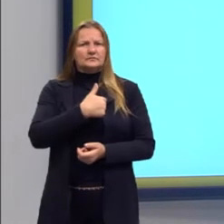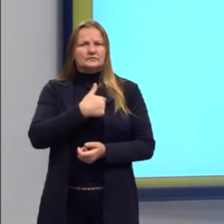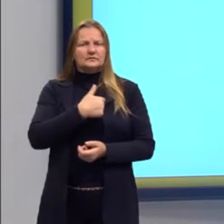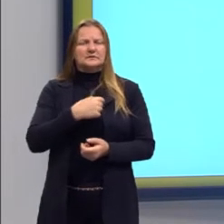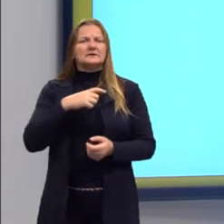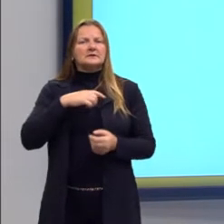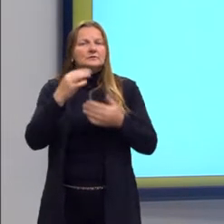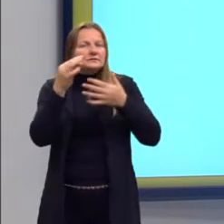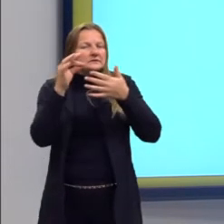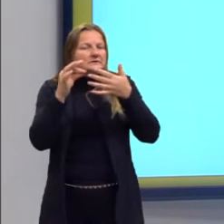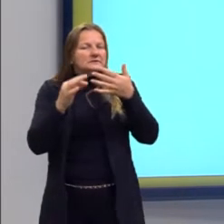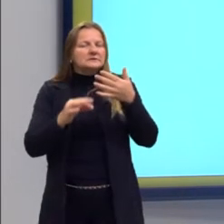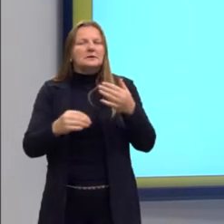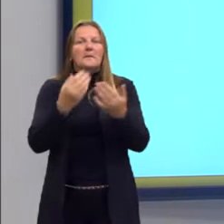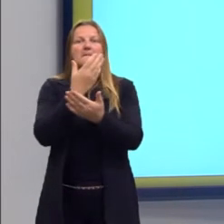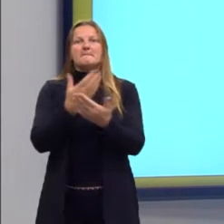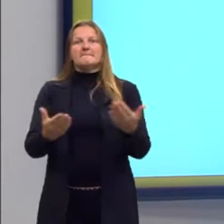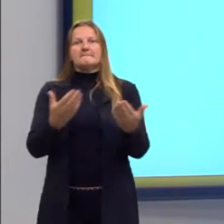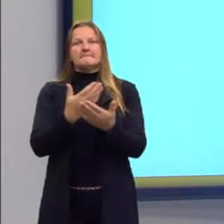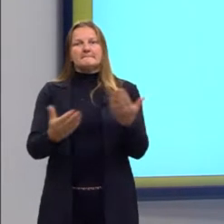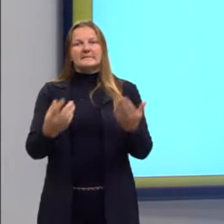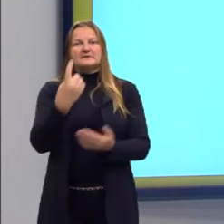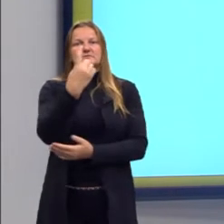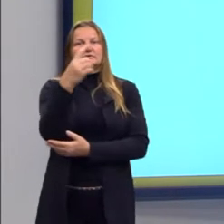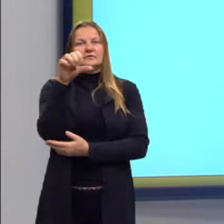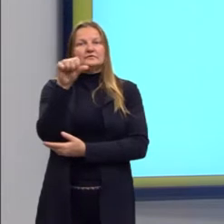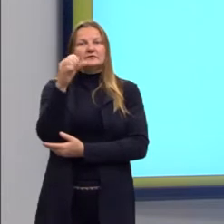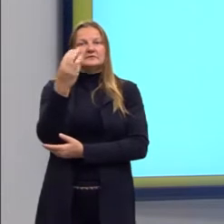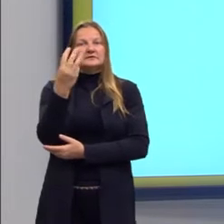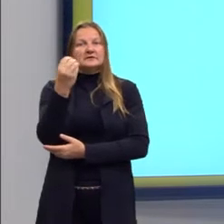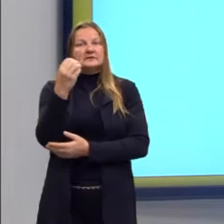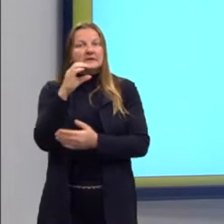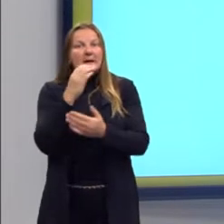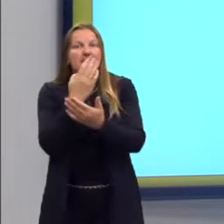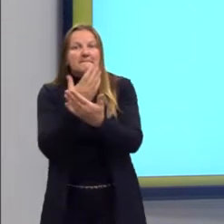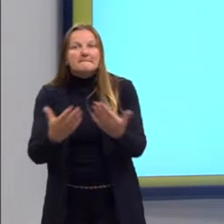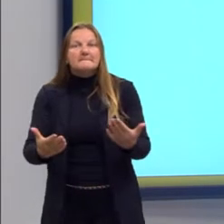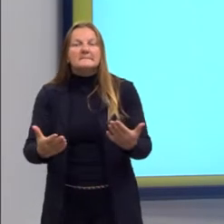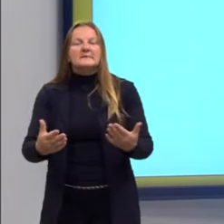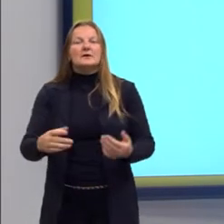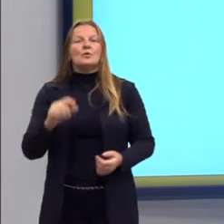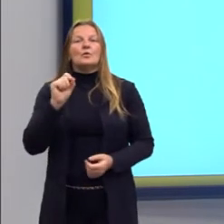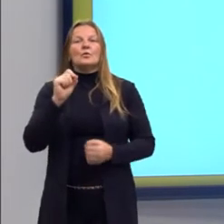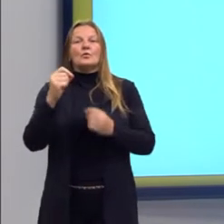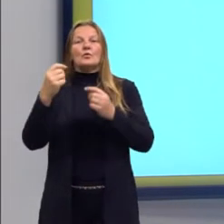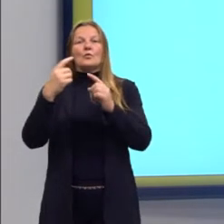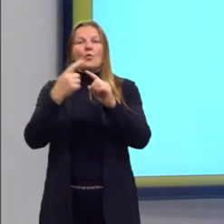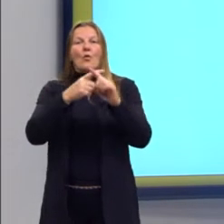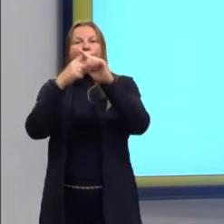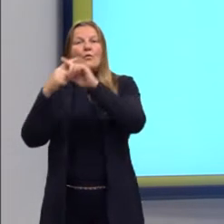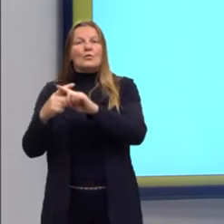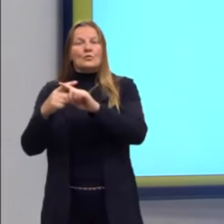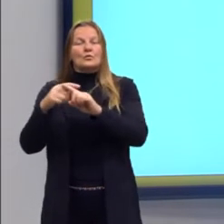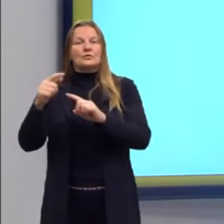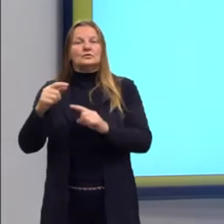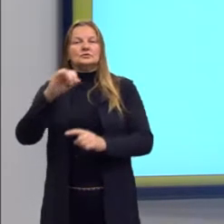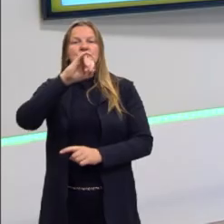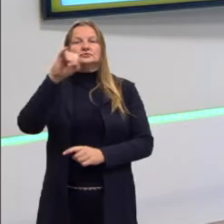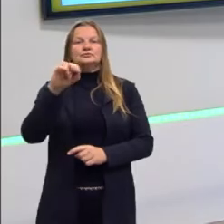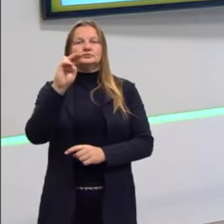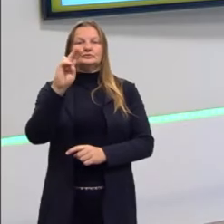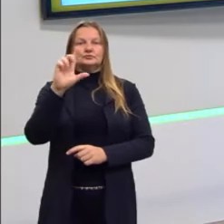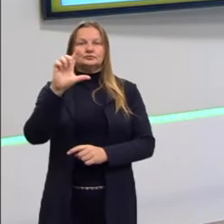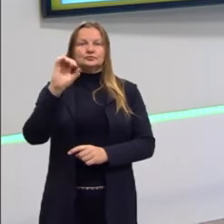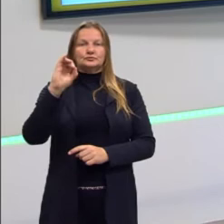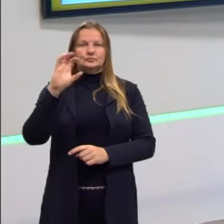tem um detalhe, ele perde a eleição de 1930. Quem ganha é o concorrente dele, Júlio Prestes. Lembrar